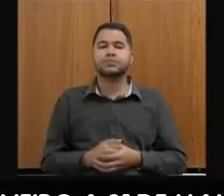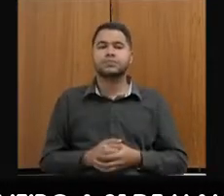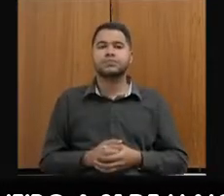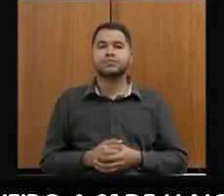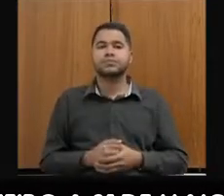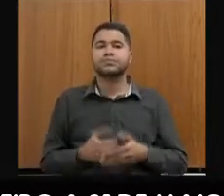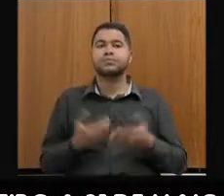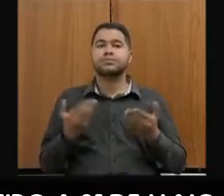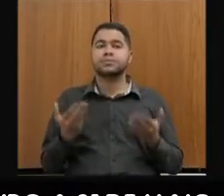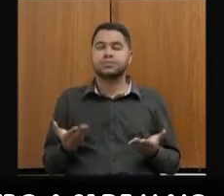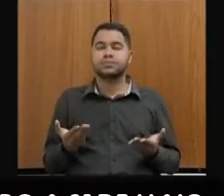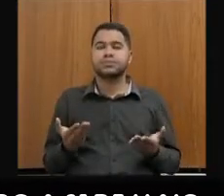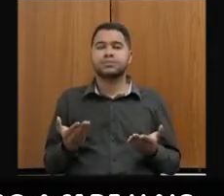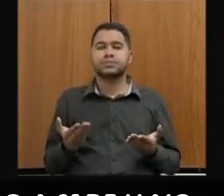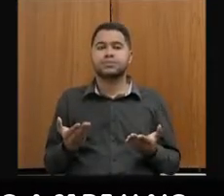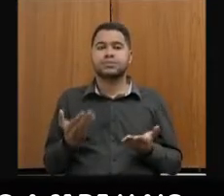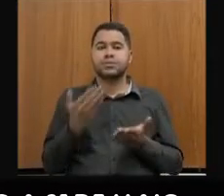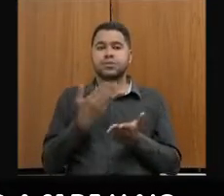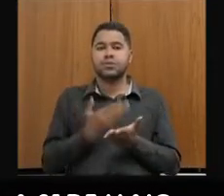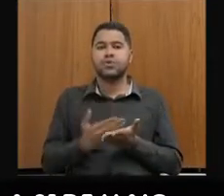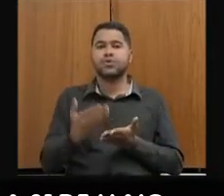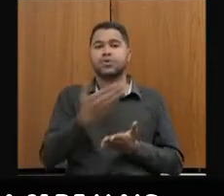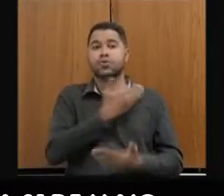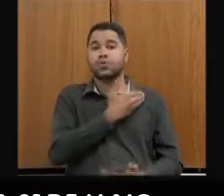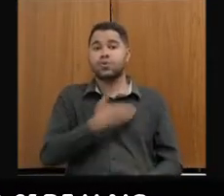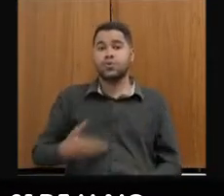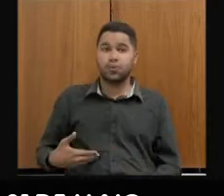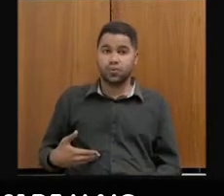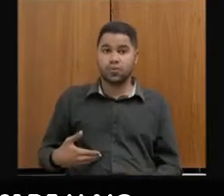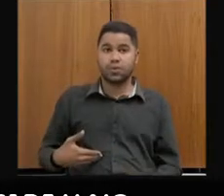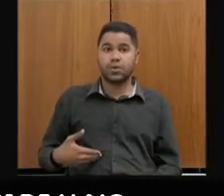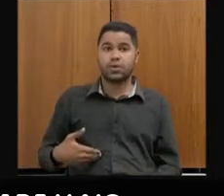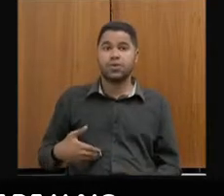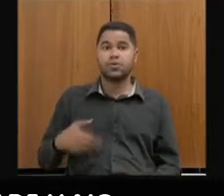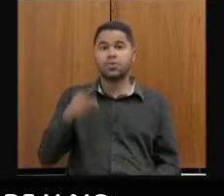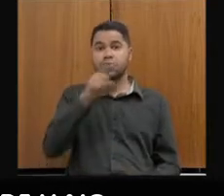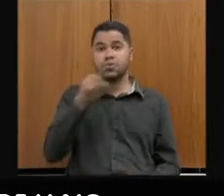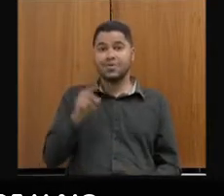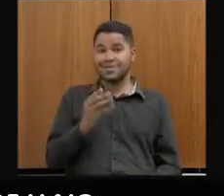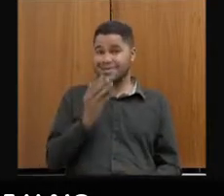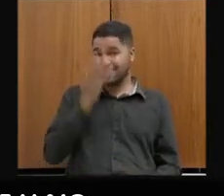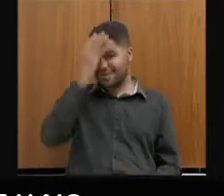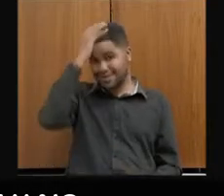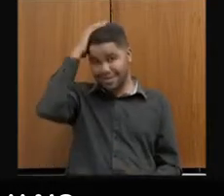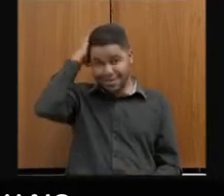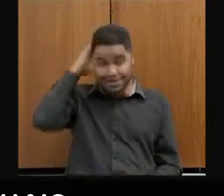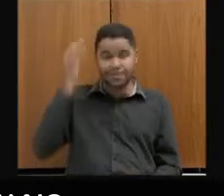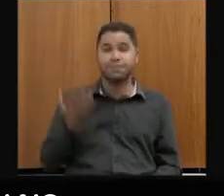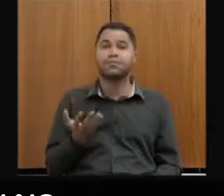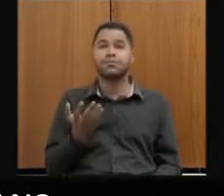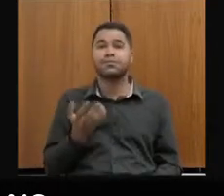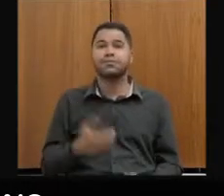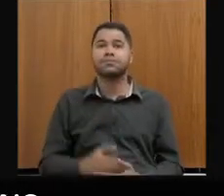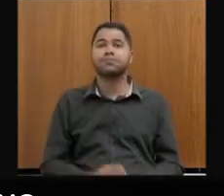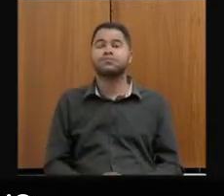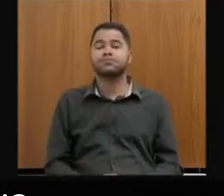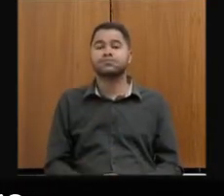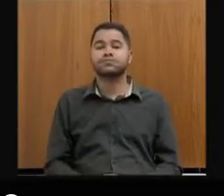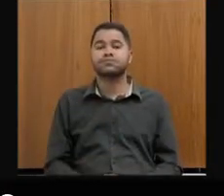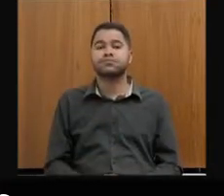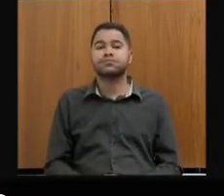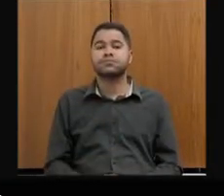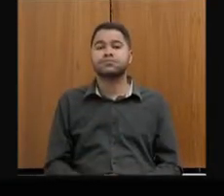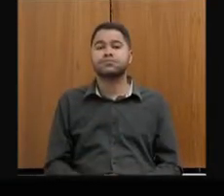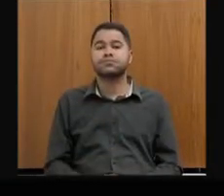quando, do início do governo, Zema, com a folha de quase 100%, qual foi